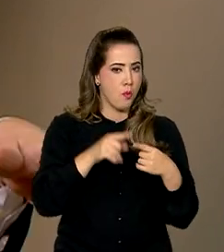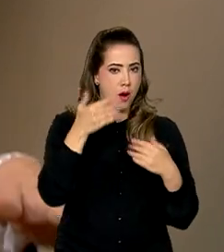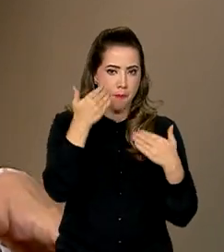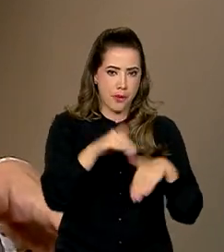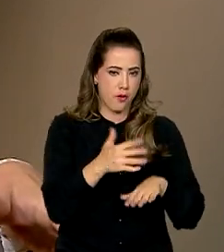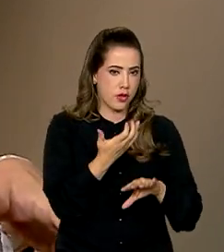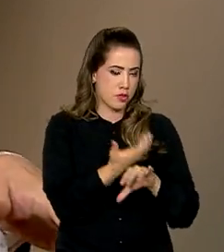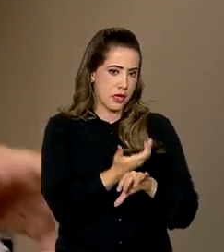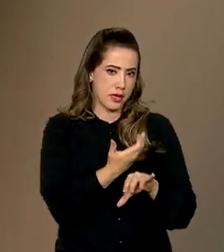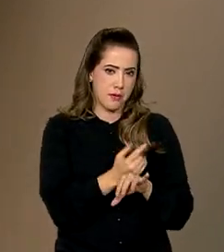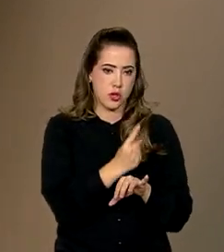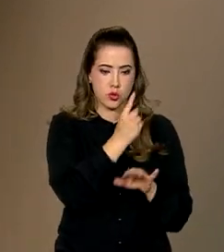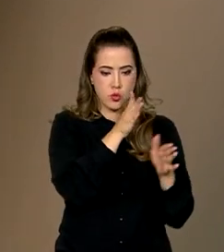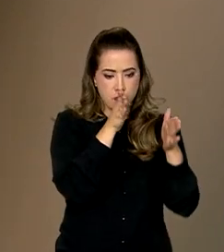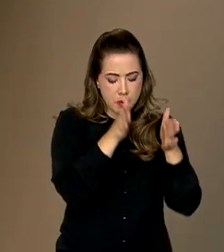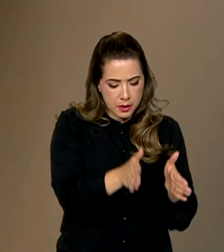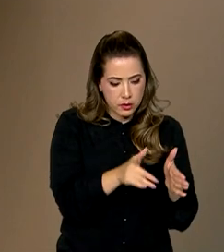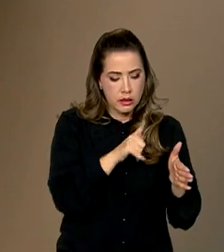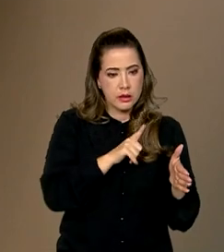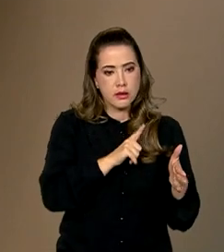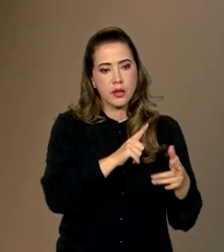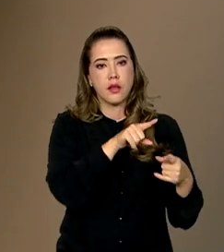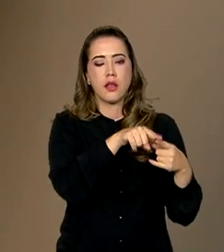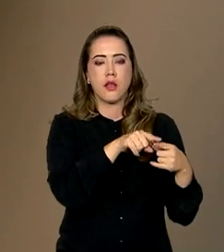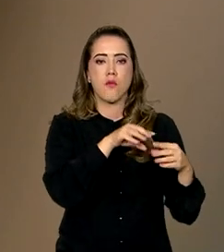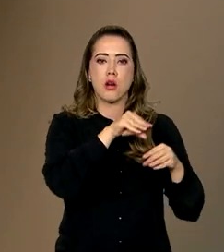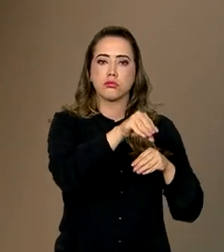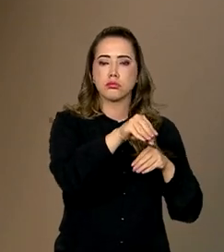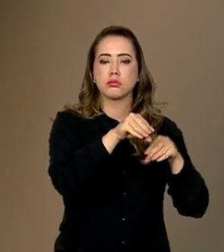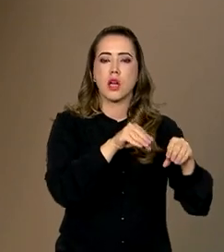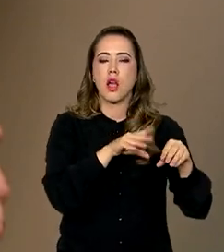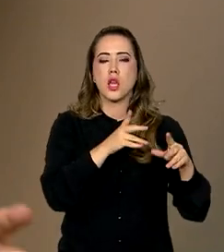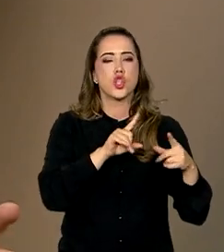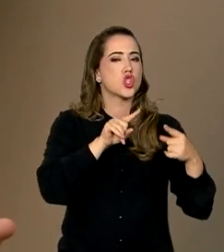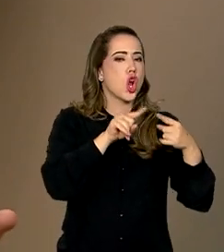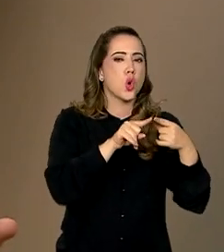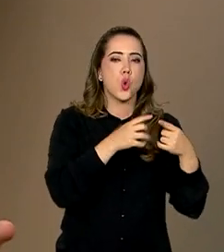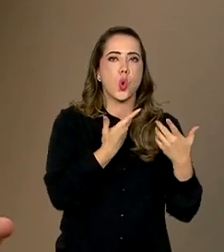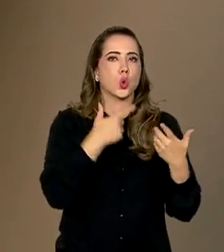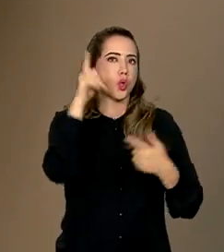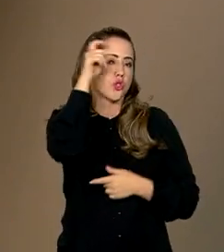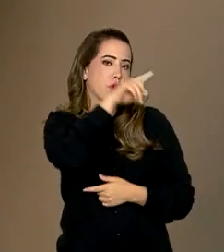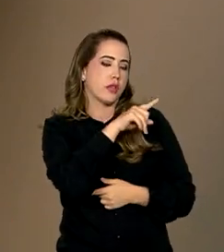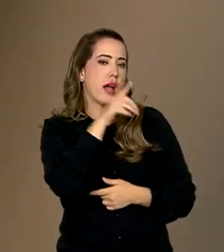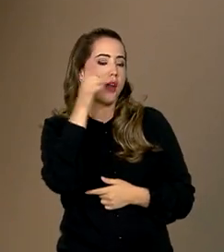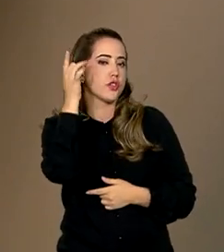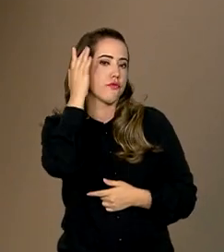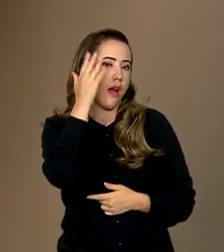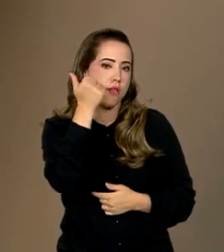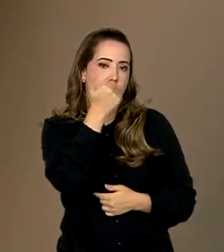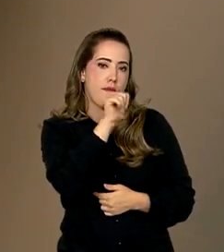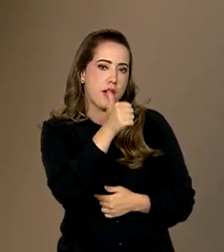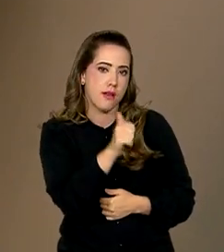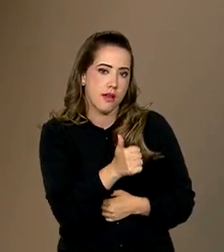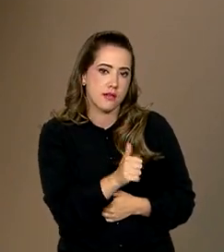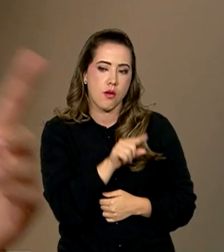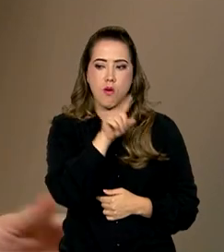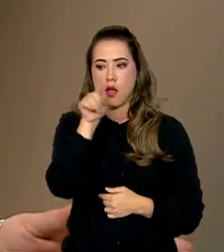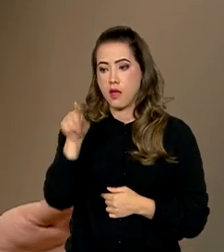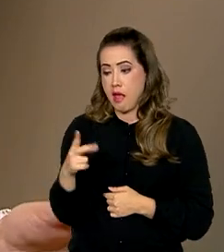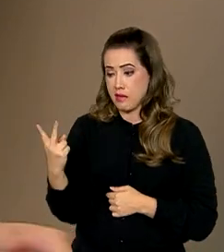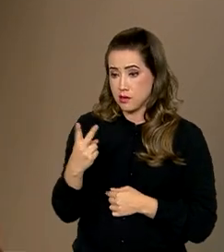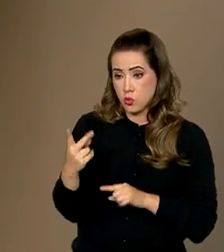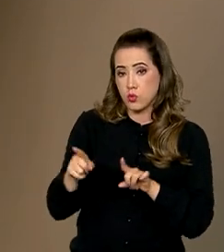numa primeira edição, que tem uma distribuição de dificuldades comparável à edição anterior.